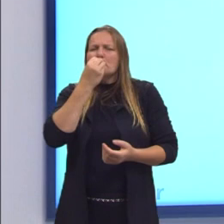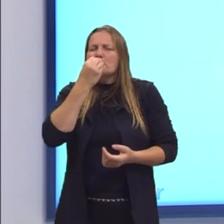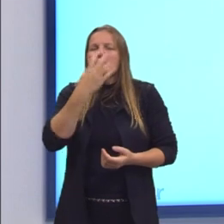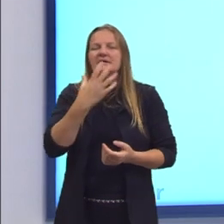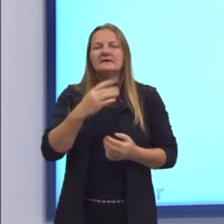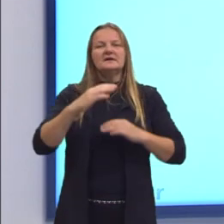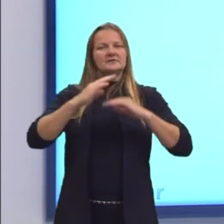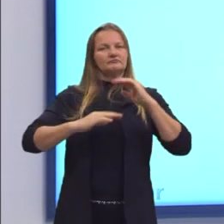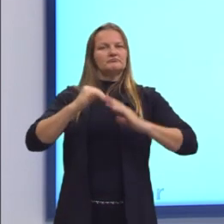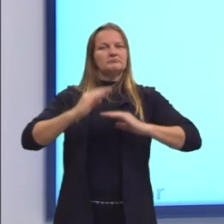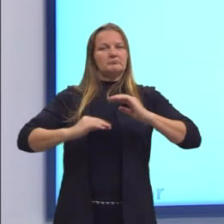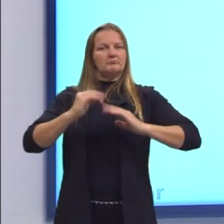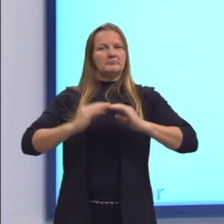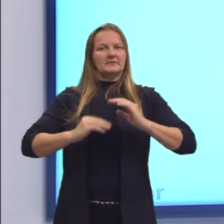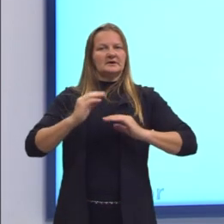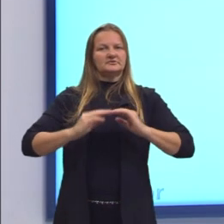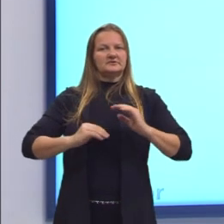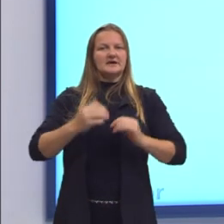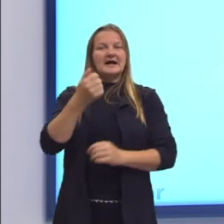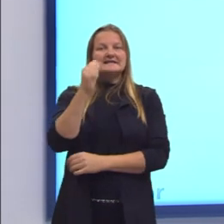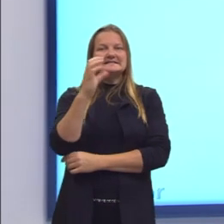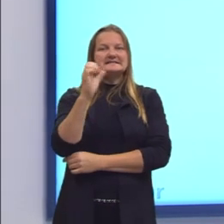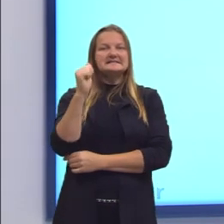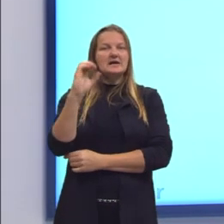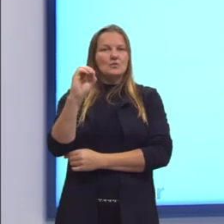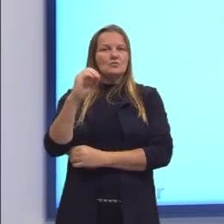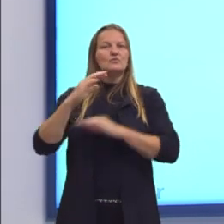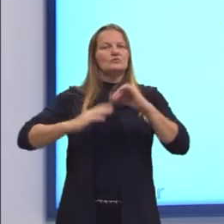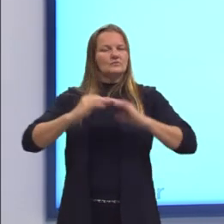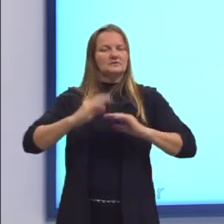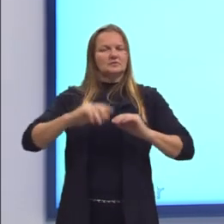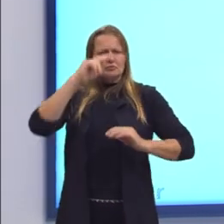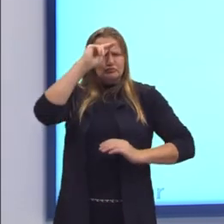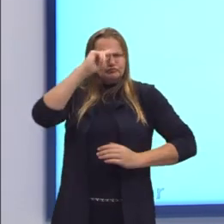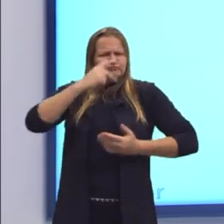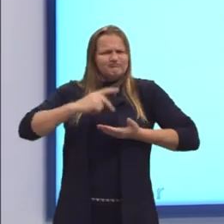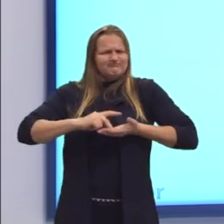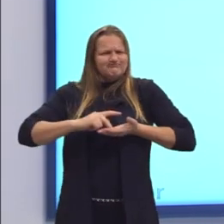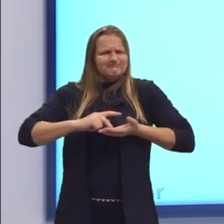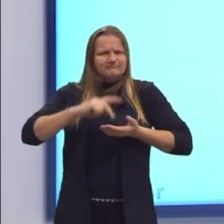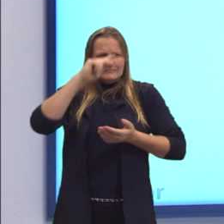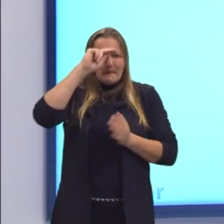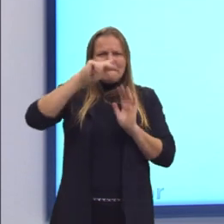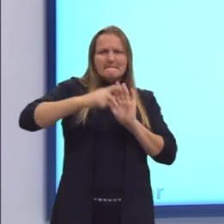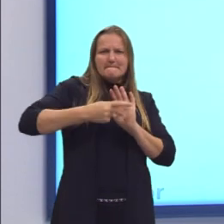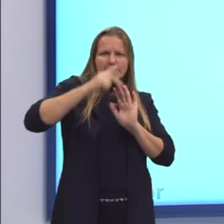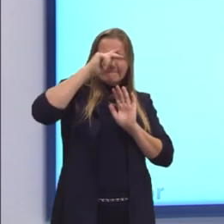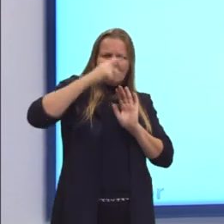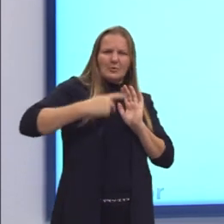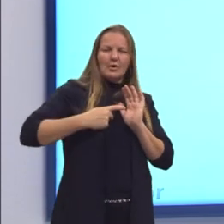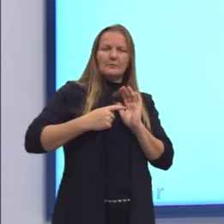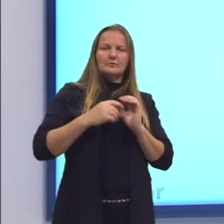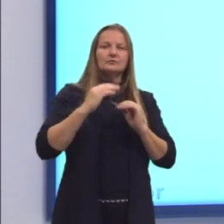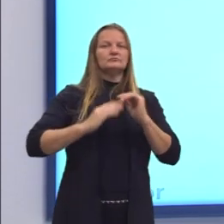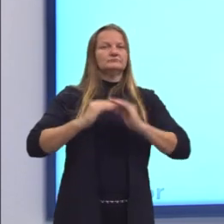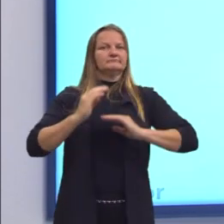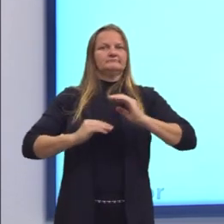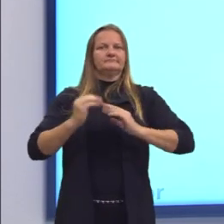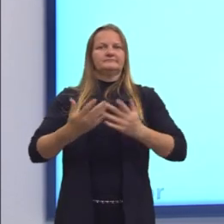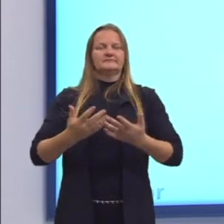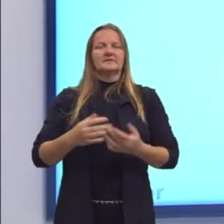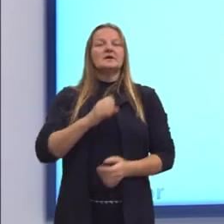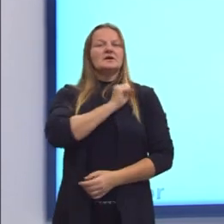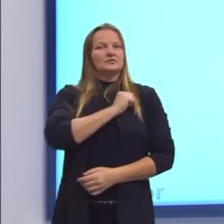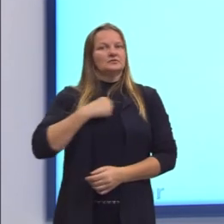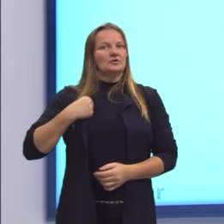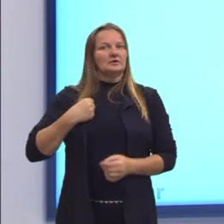ele agiria bem. Então, dentro desse processo autorreflexivo, o ser humano agiria bem. O Sócrates já